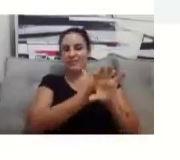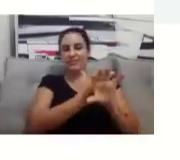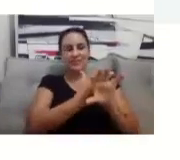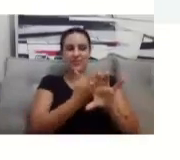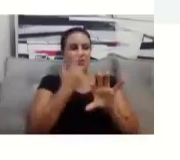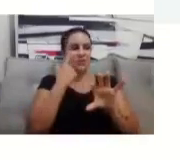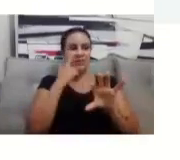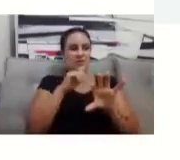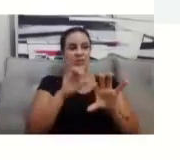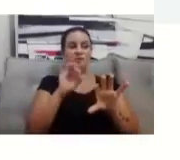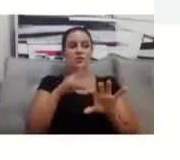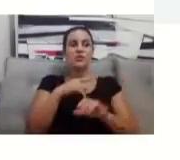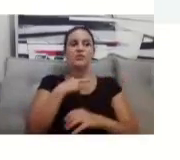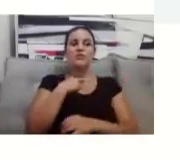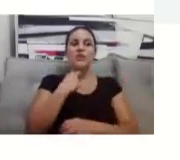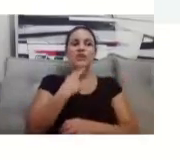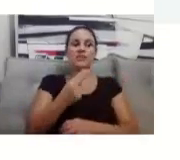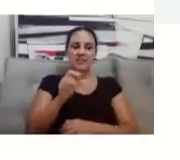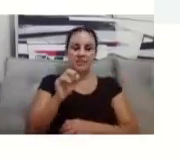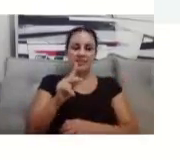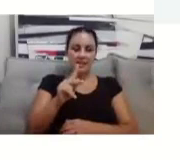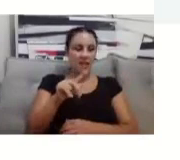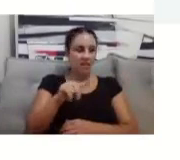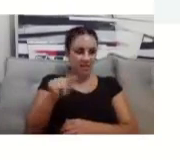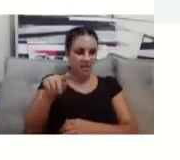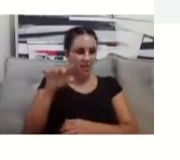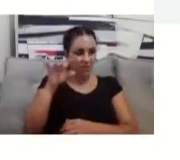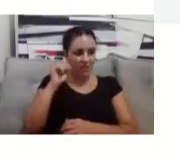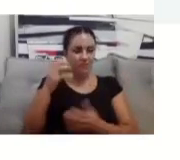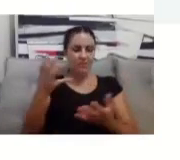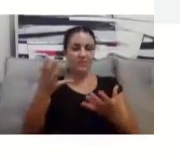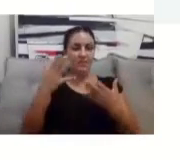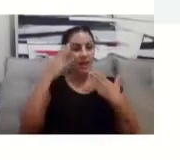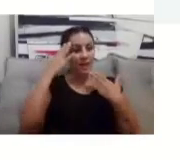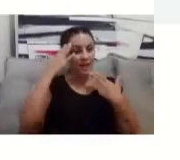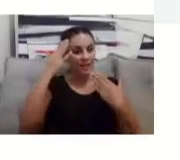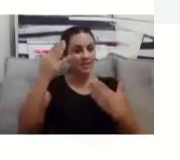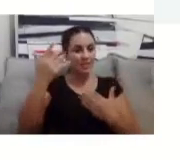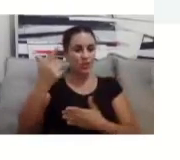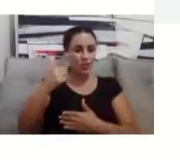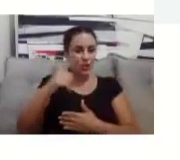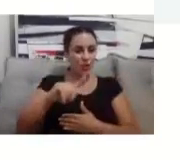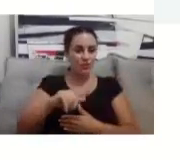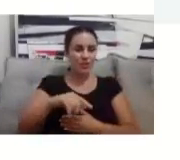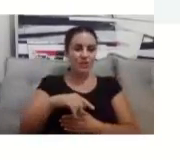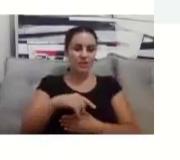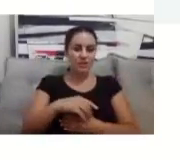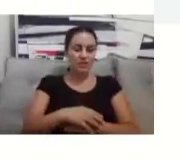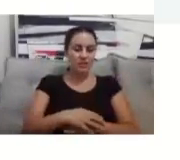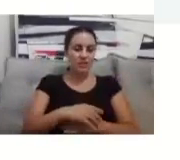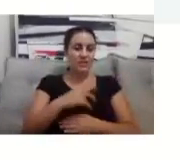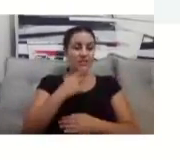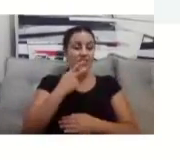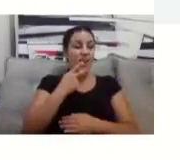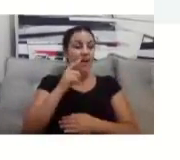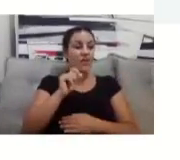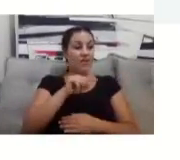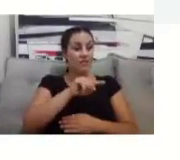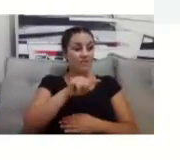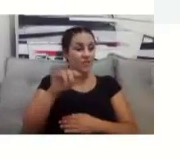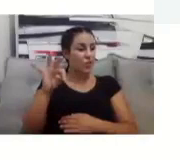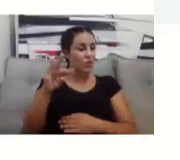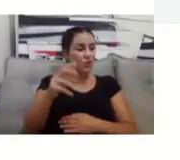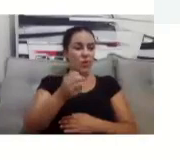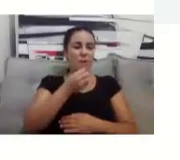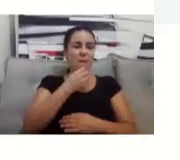Vocês estão me ouvindo, mas queria agradecer de novo, falar de novo que todos são muito bem-vindos e nos colocar